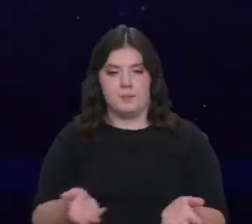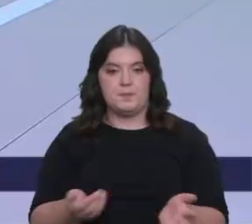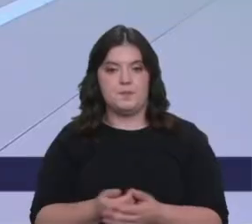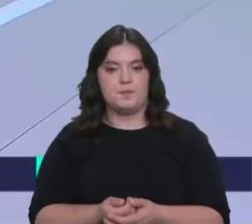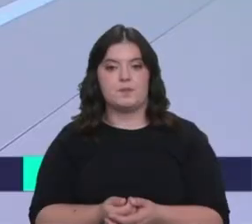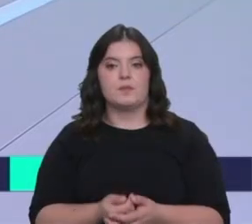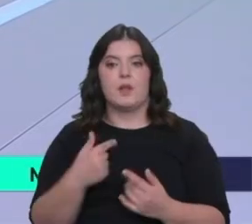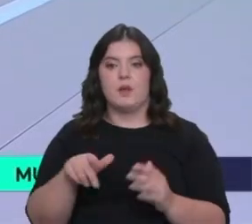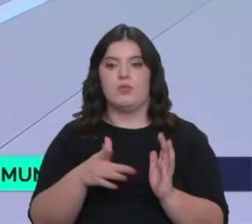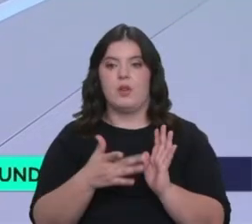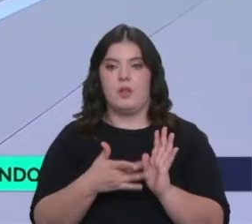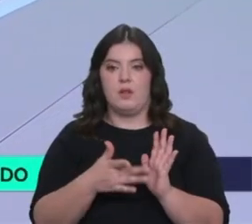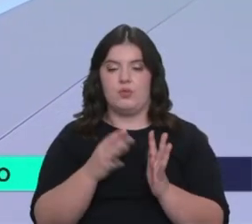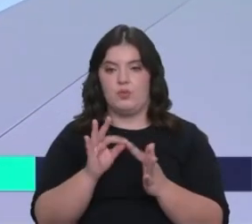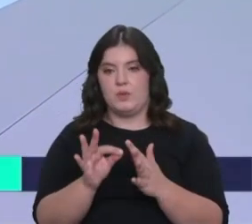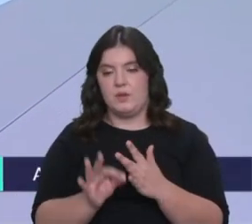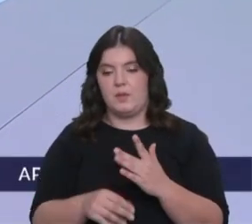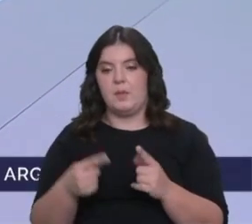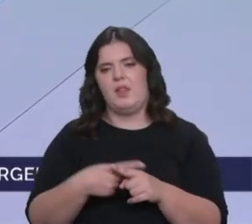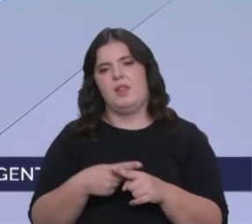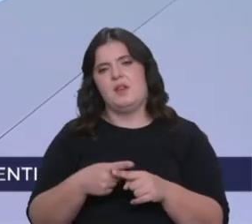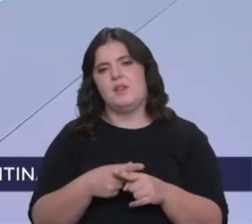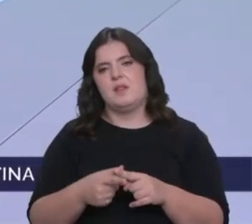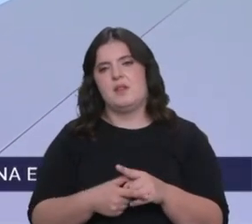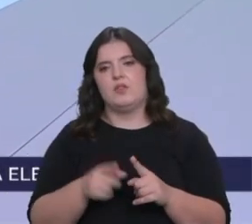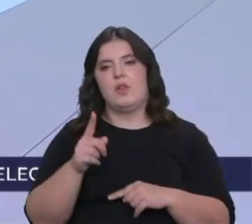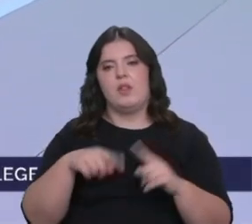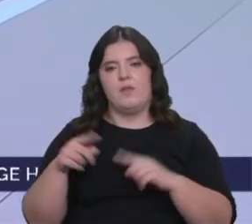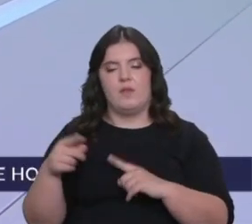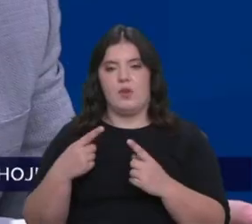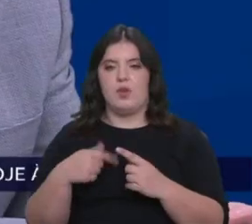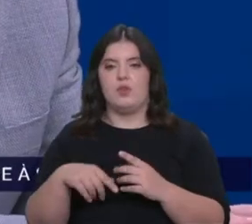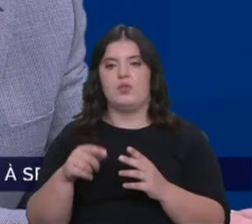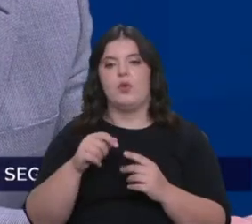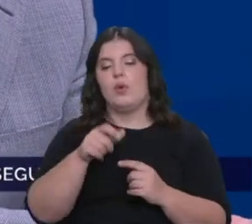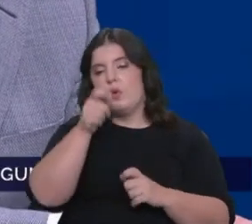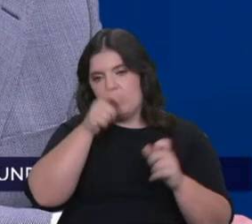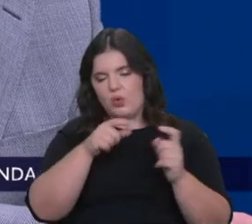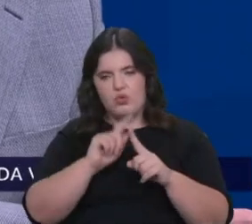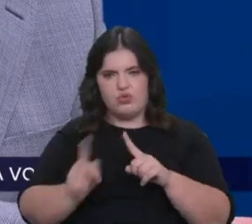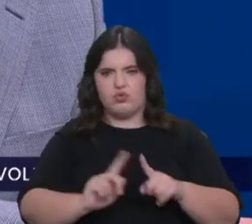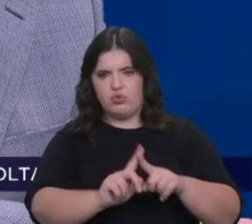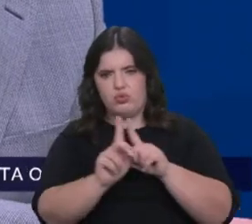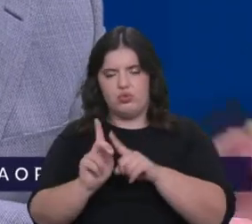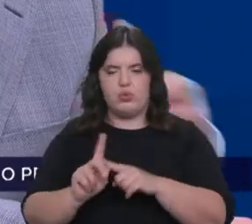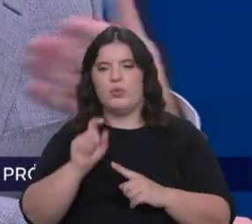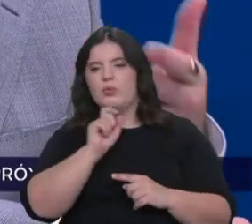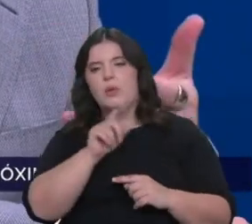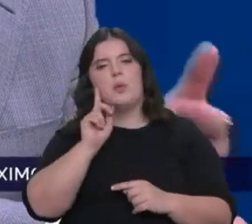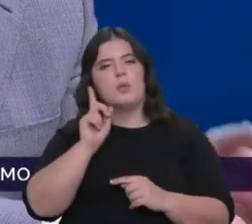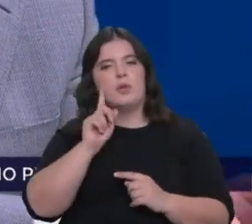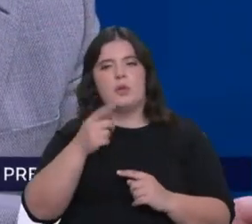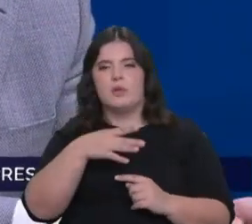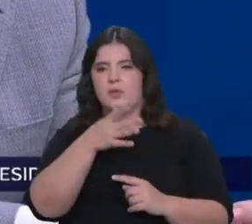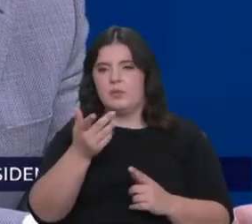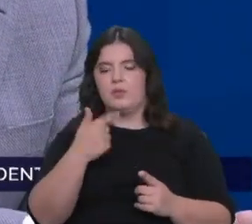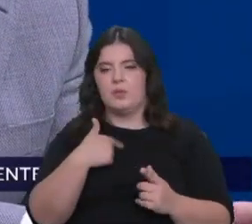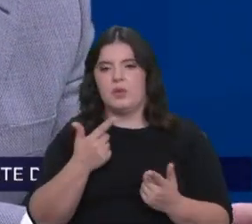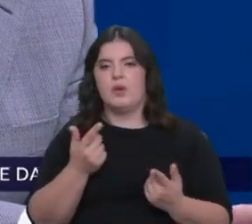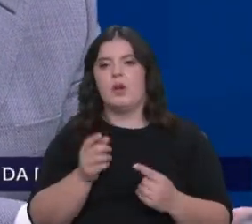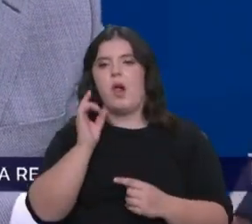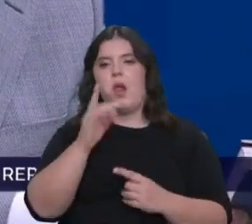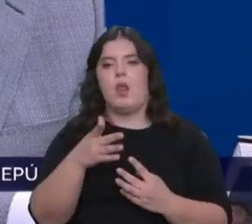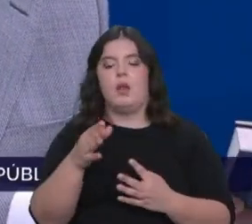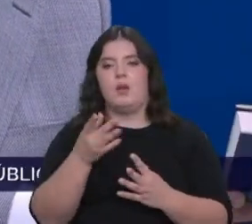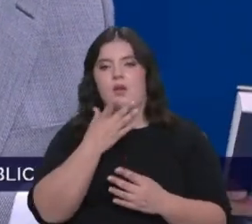Trazemos aqui livros particularmente interessantes, diversificados para vários públicos, que é importante, se calhar, trazer, até nesta altura, como sugestões de